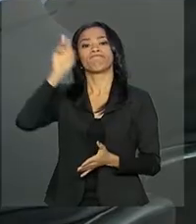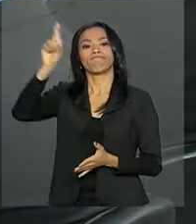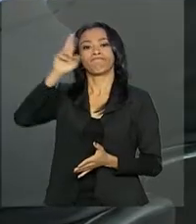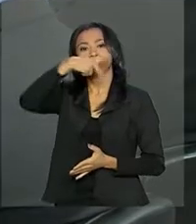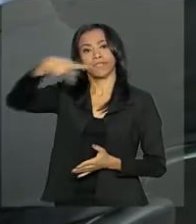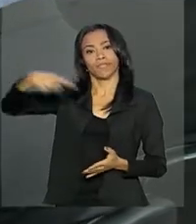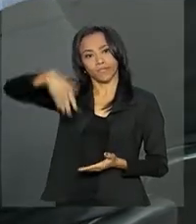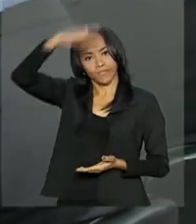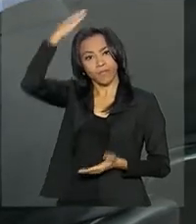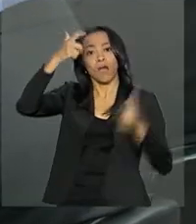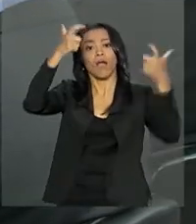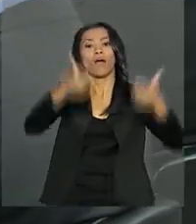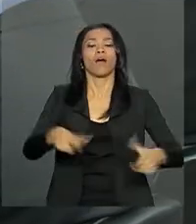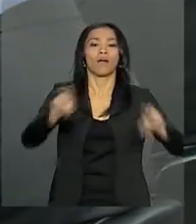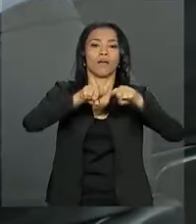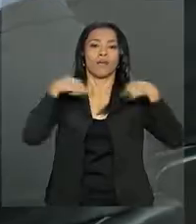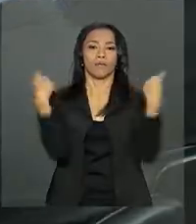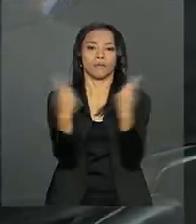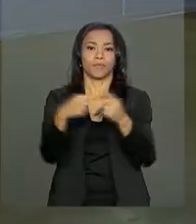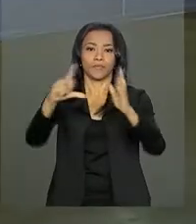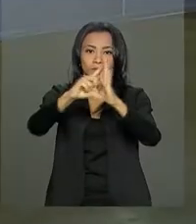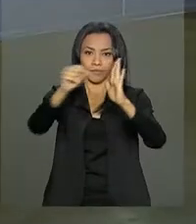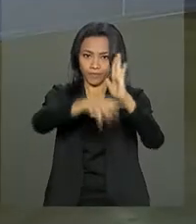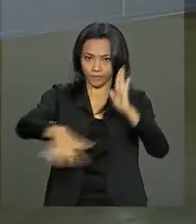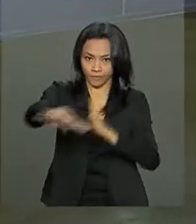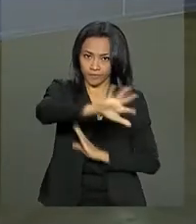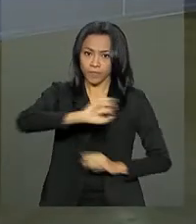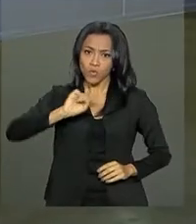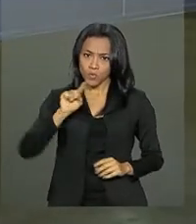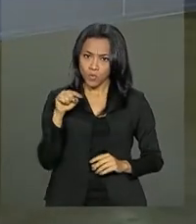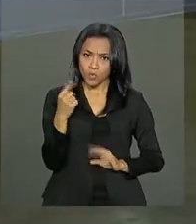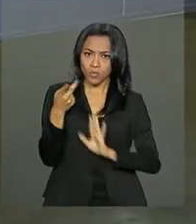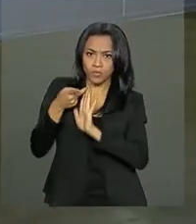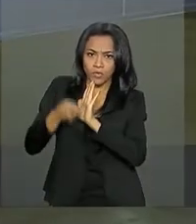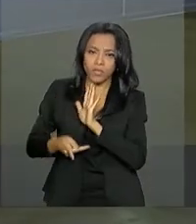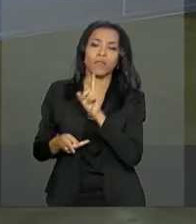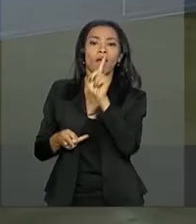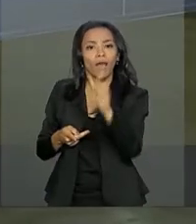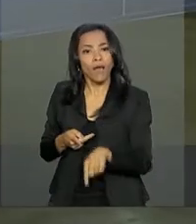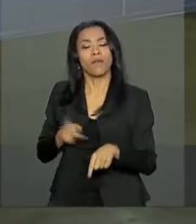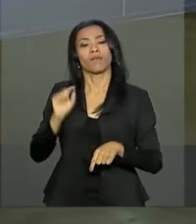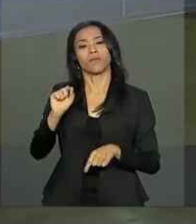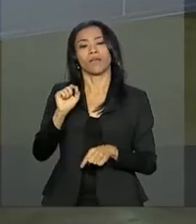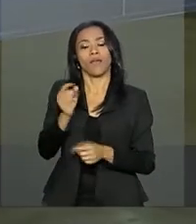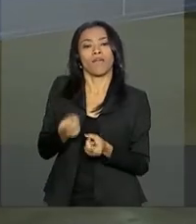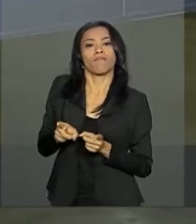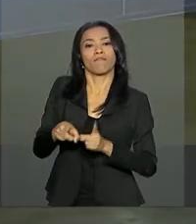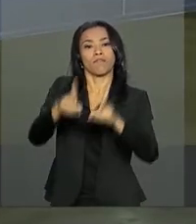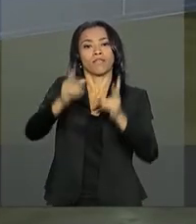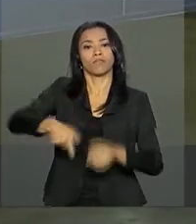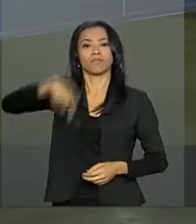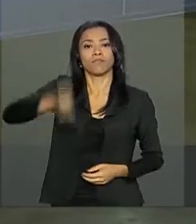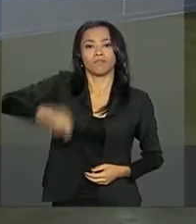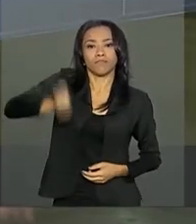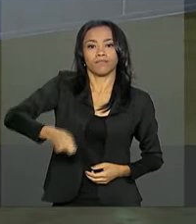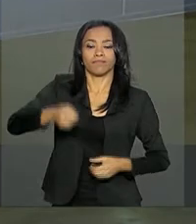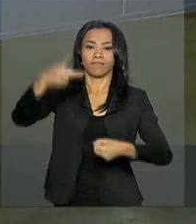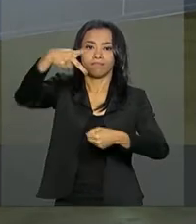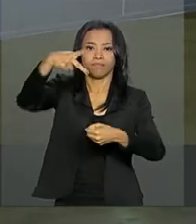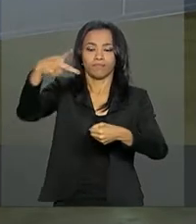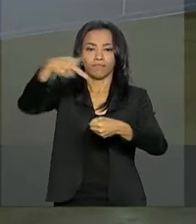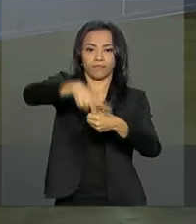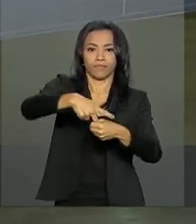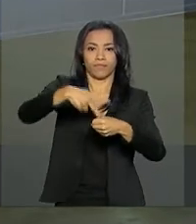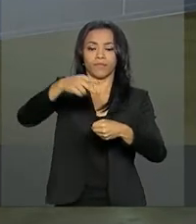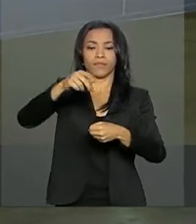em reunião no Palácio do Planalto. Um dos projetos qualificados é mais um leilão de poços do pré-sal que, nas